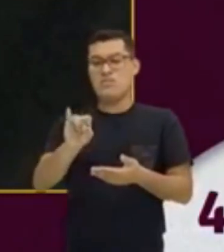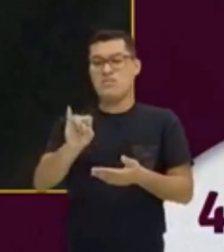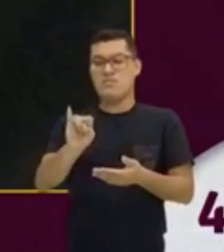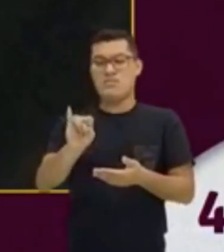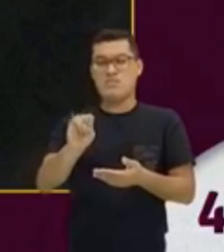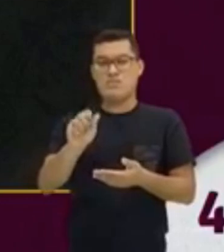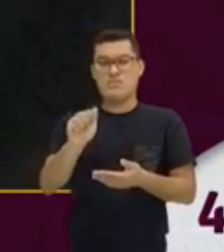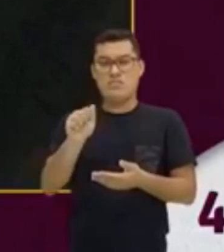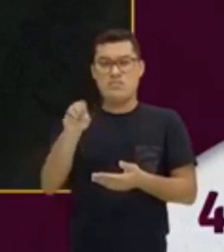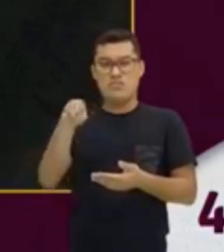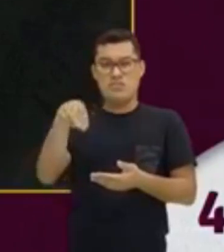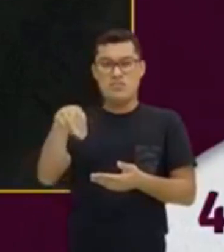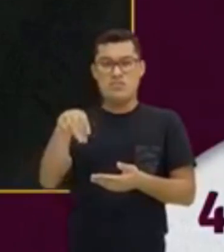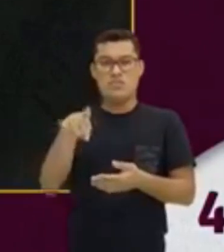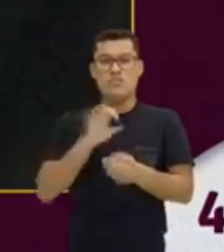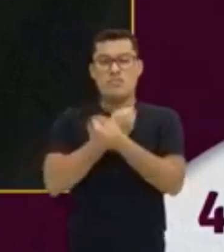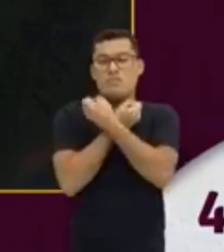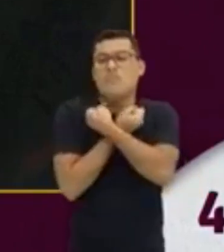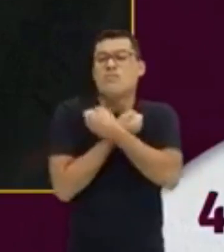Shakespeare.